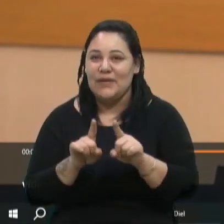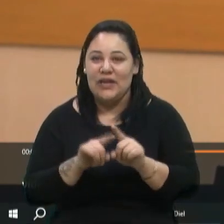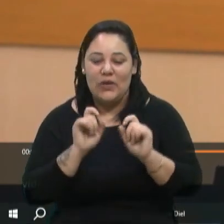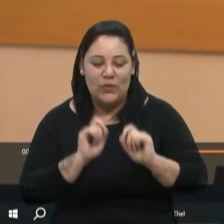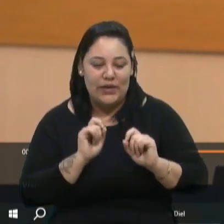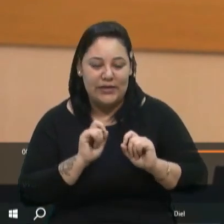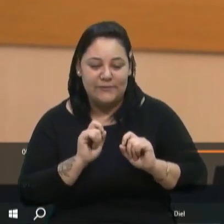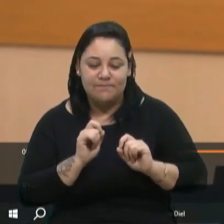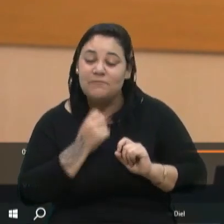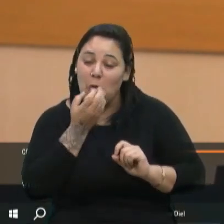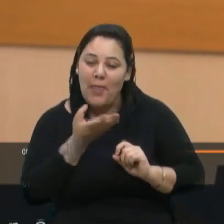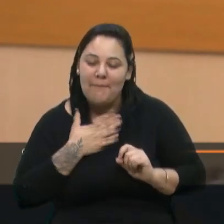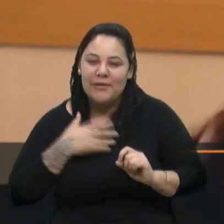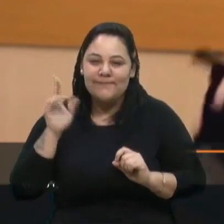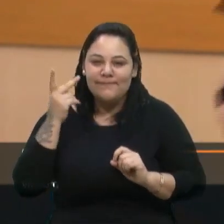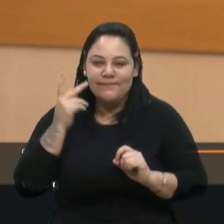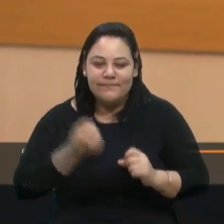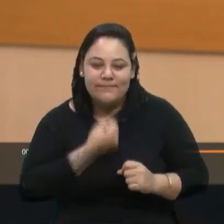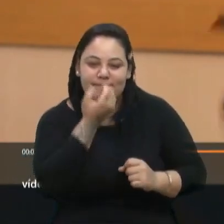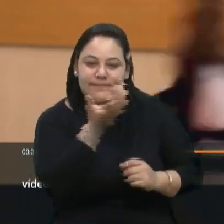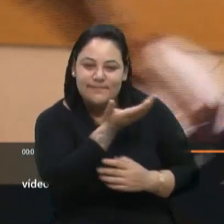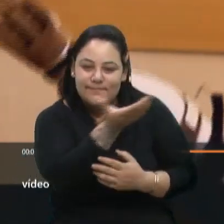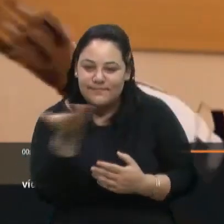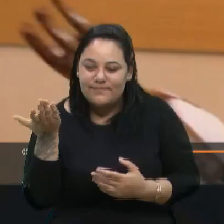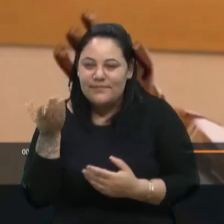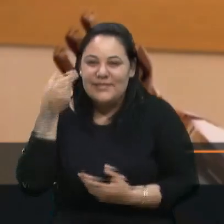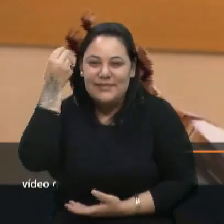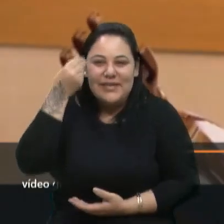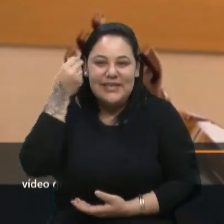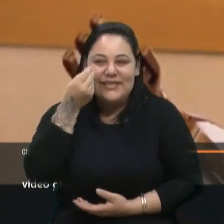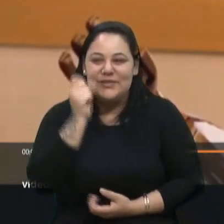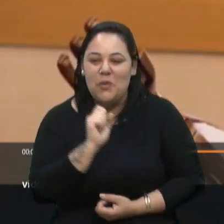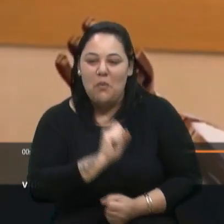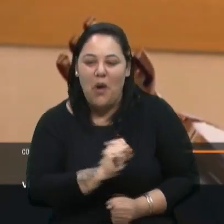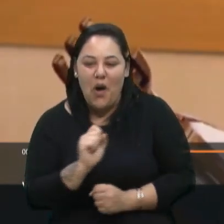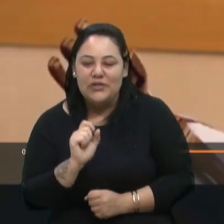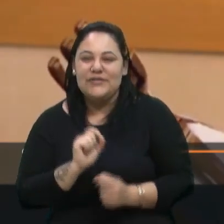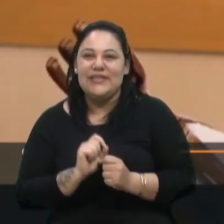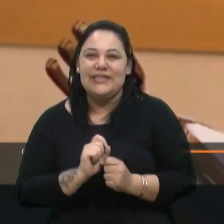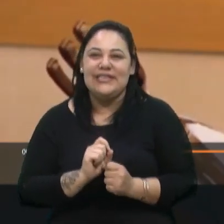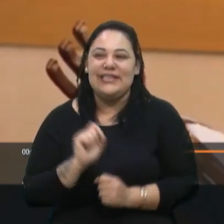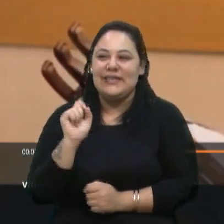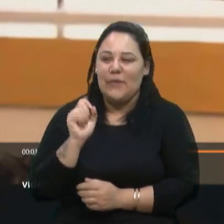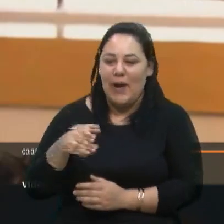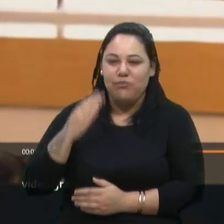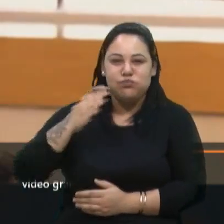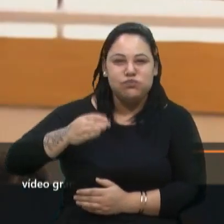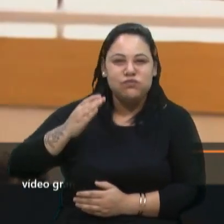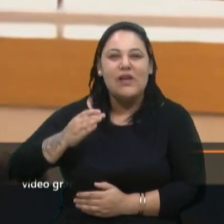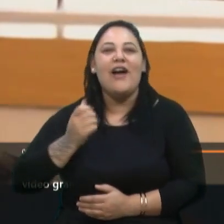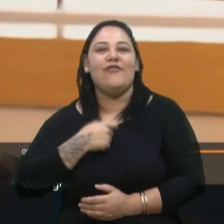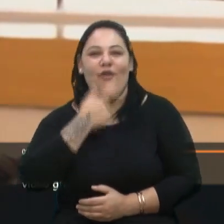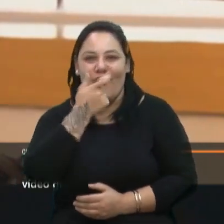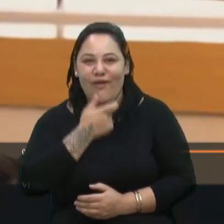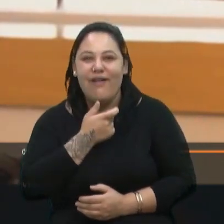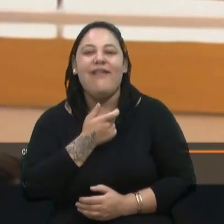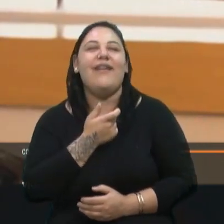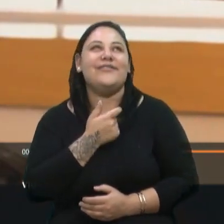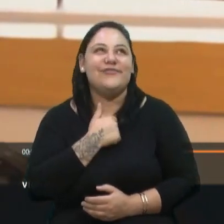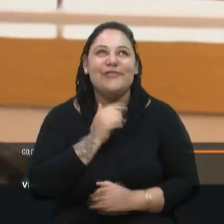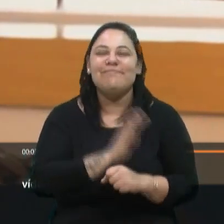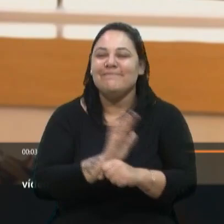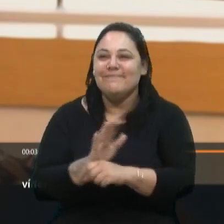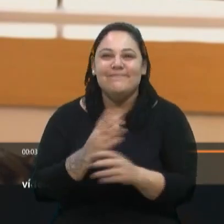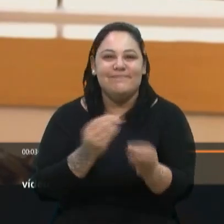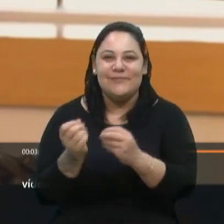passando, o que que eu vou poder fazer, né? Com ela, o que que eu vou... Eu vou ajudar muitas pessoas. Eu estou muito